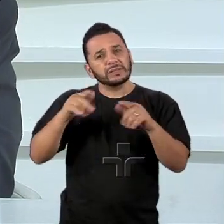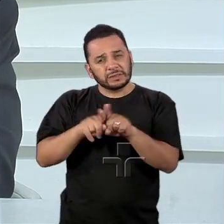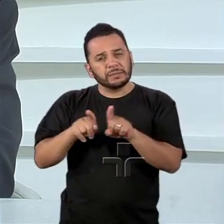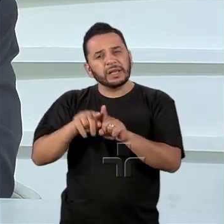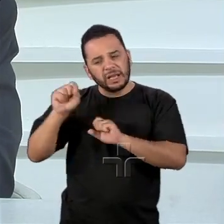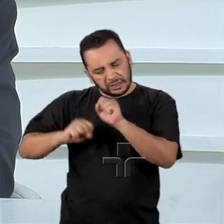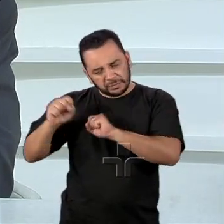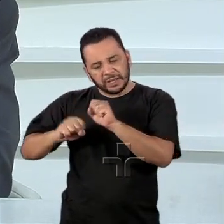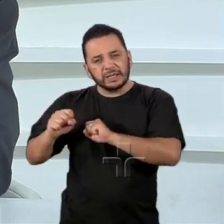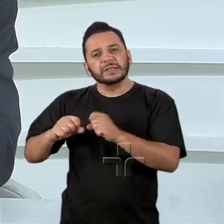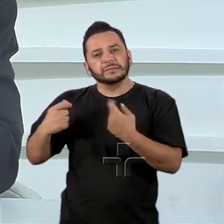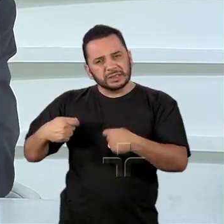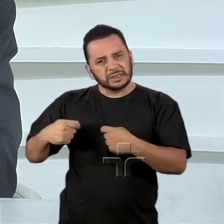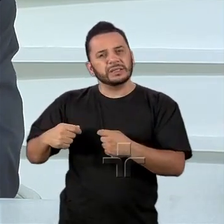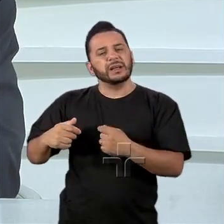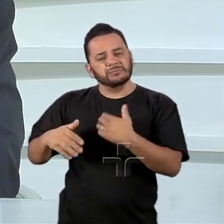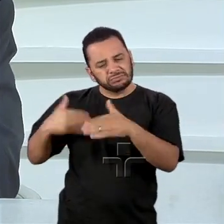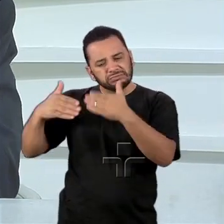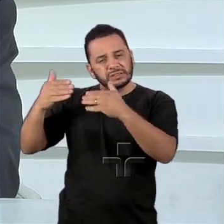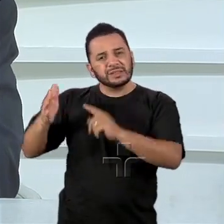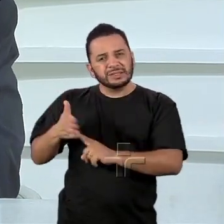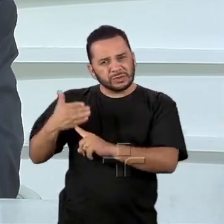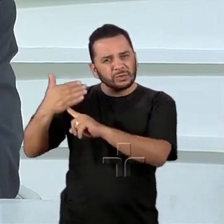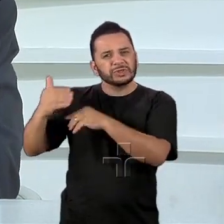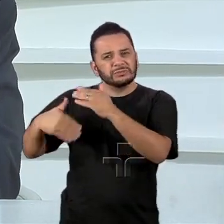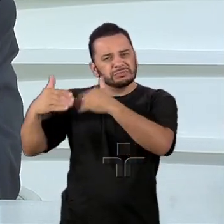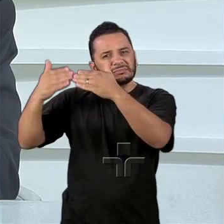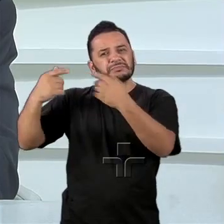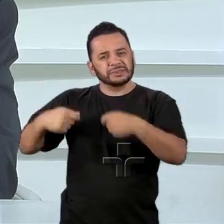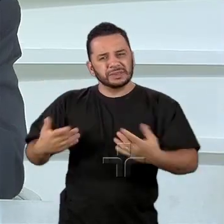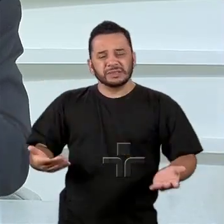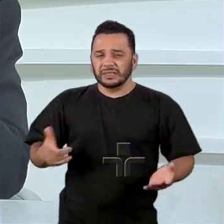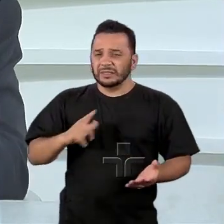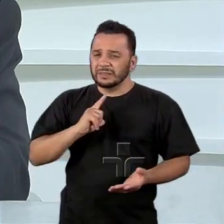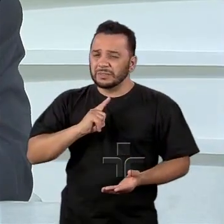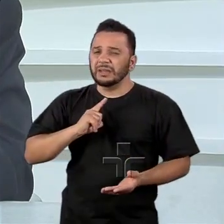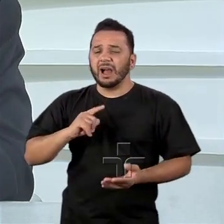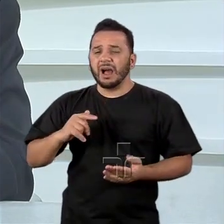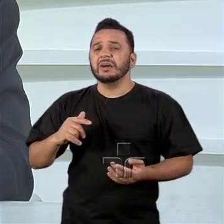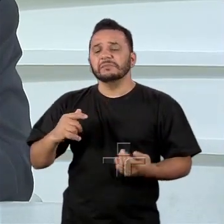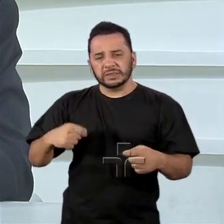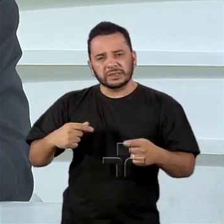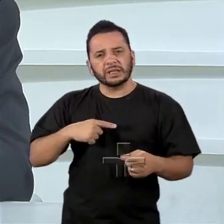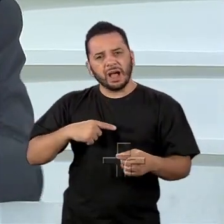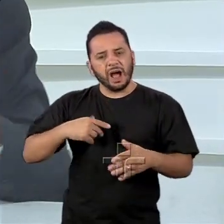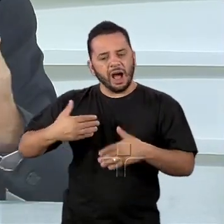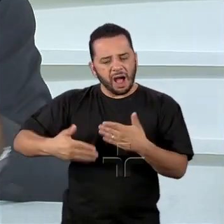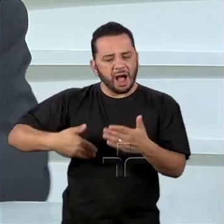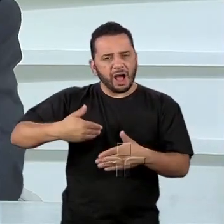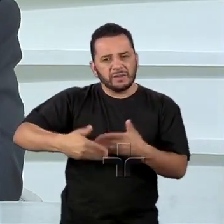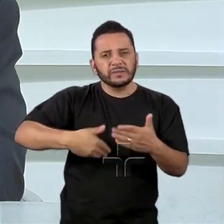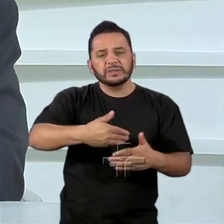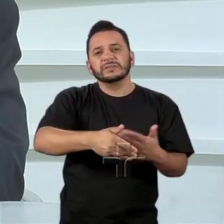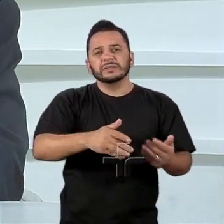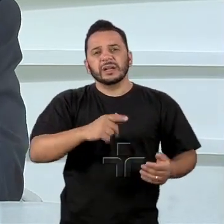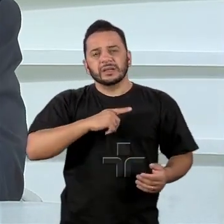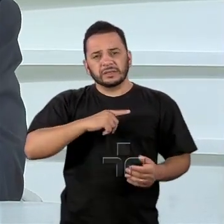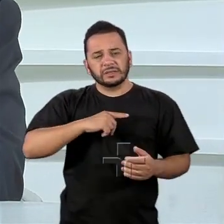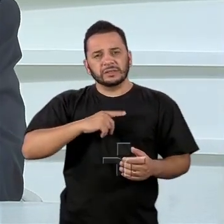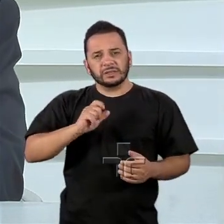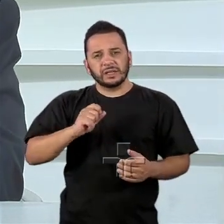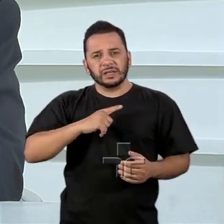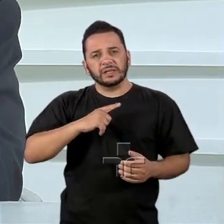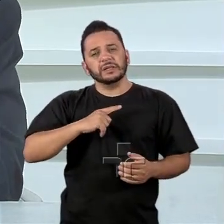tecnológica. Criar cadeias produtivas regionais, avançar na questão da interligação e